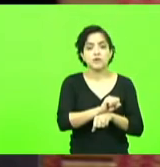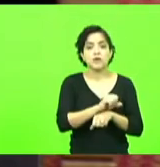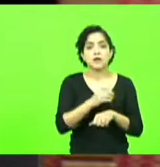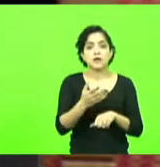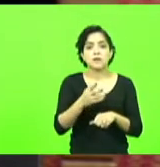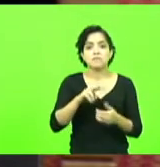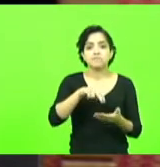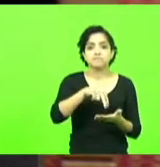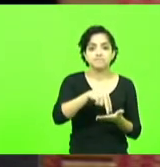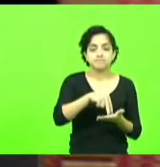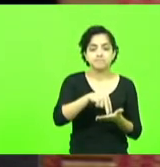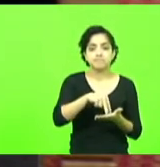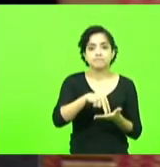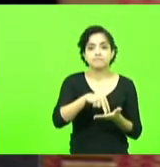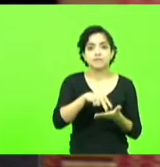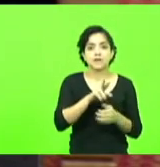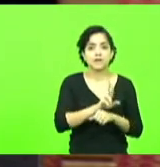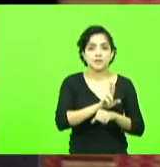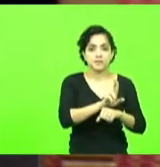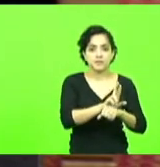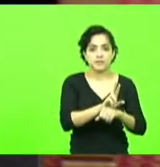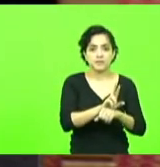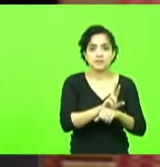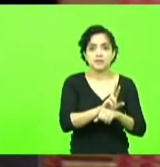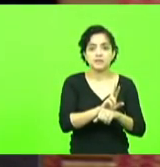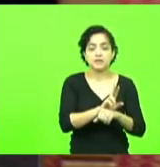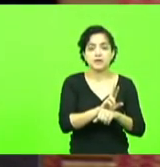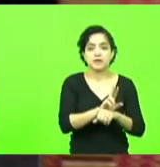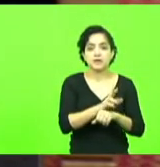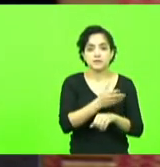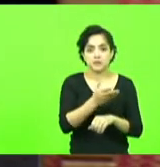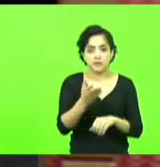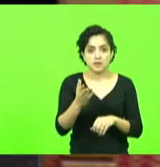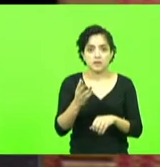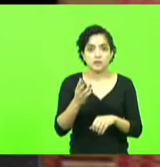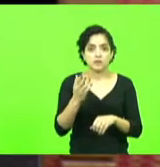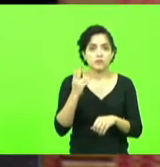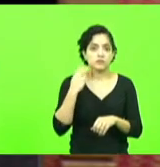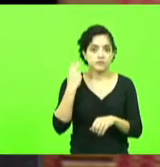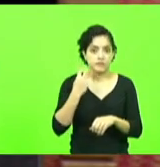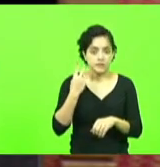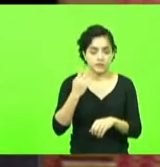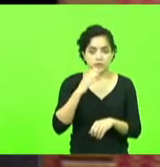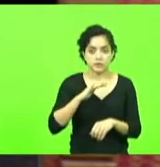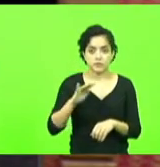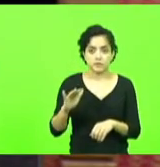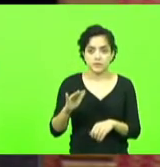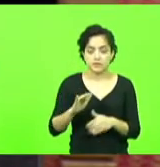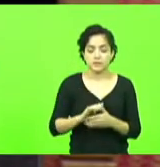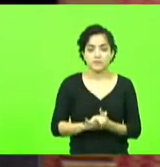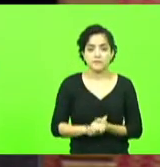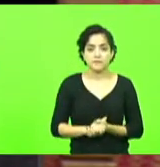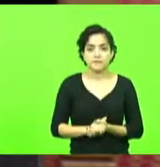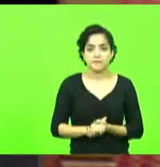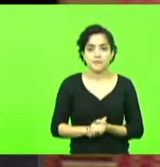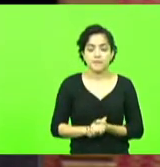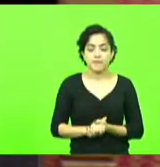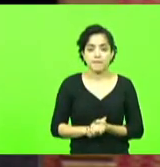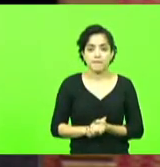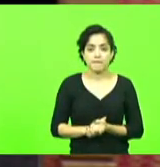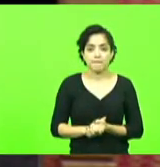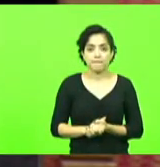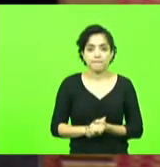falar em nome de todos os nossos vereadores mirins do município de Ascorra. Obrigado, presidente.